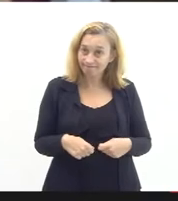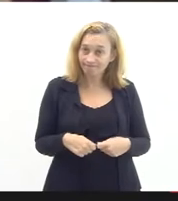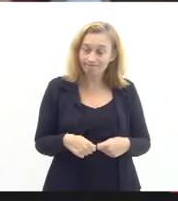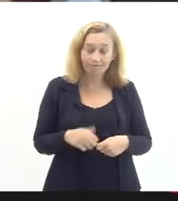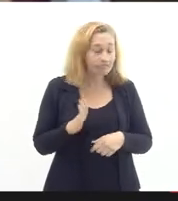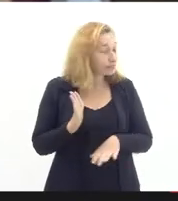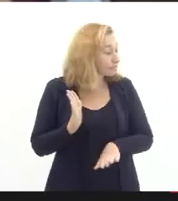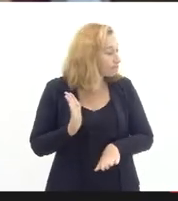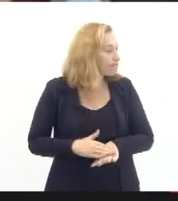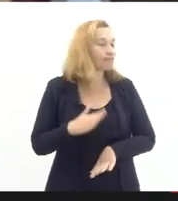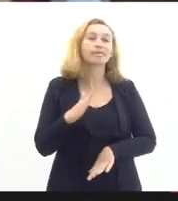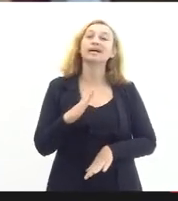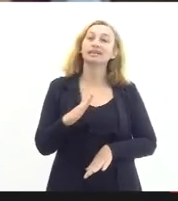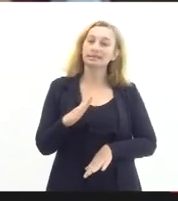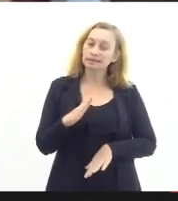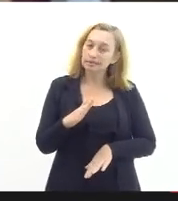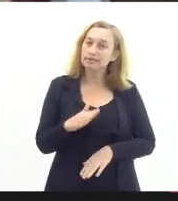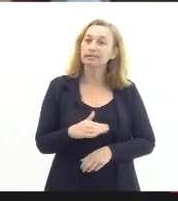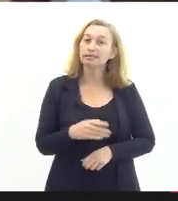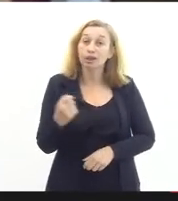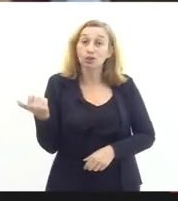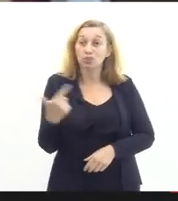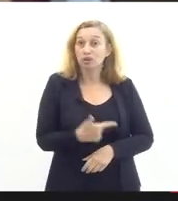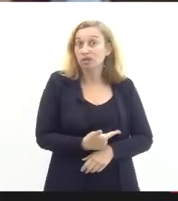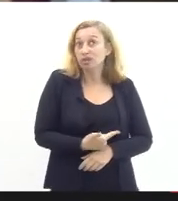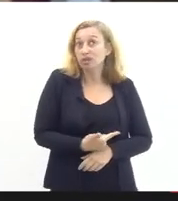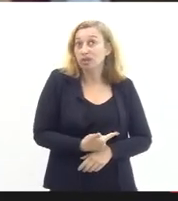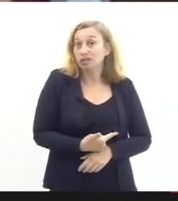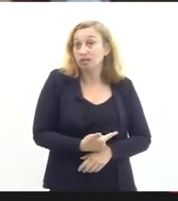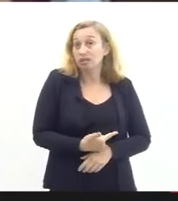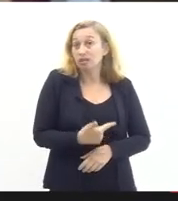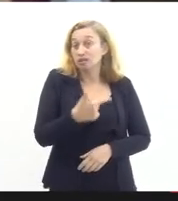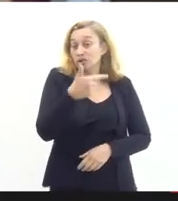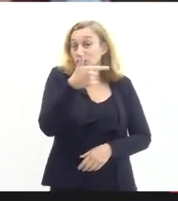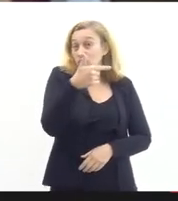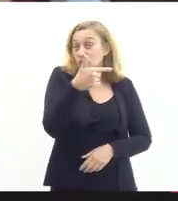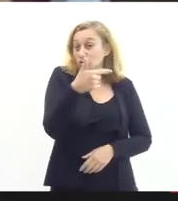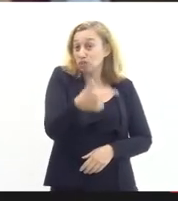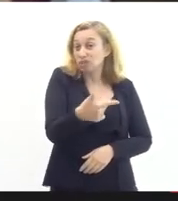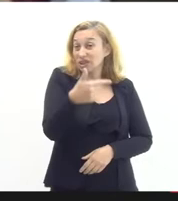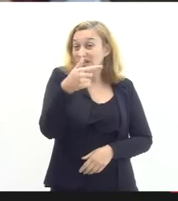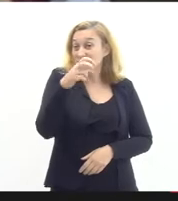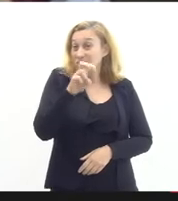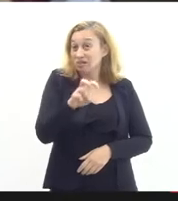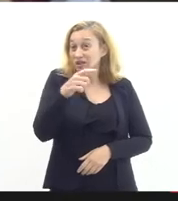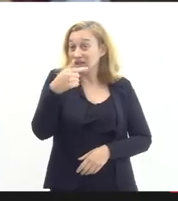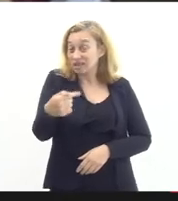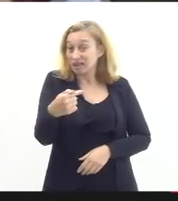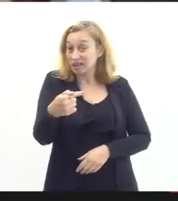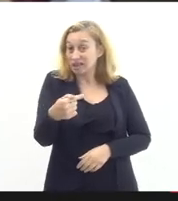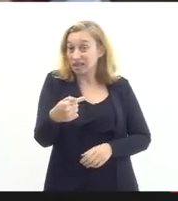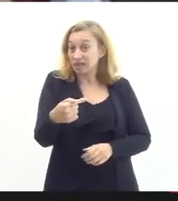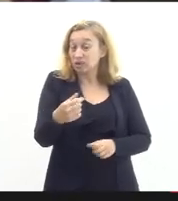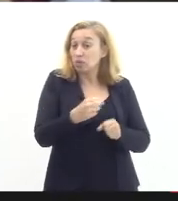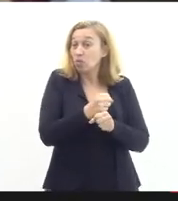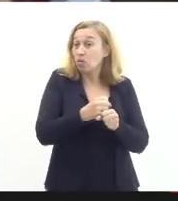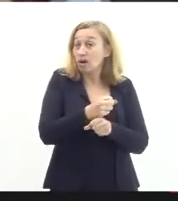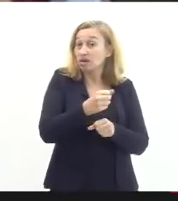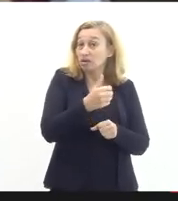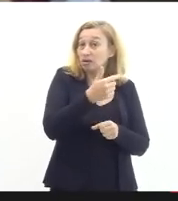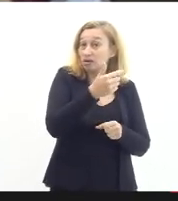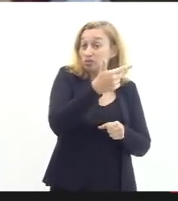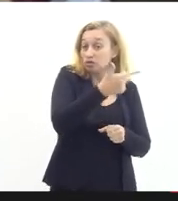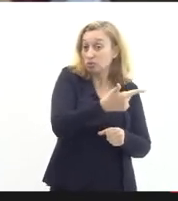muito maior a gente acredita que seja muito maior do que do que essa 257 era carência em 19